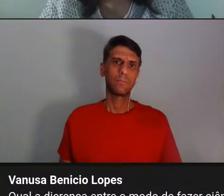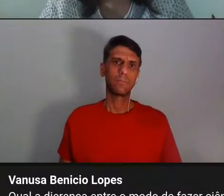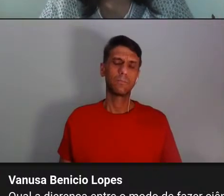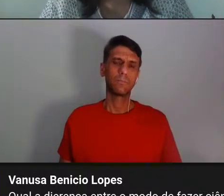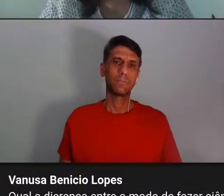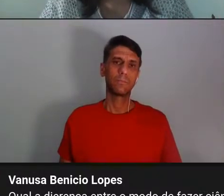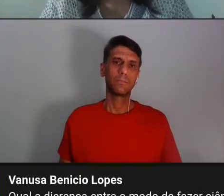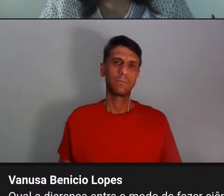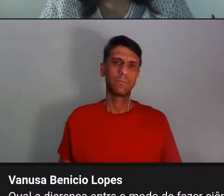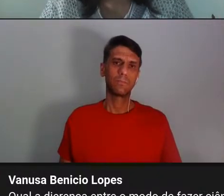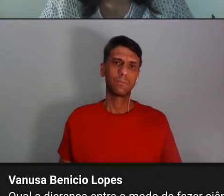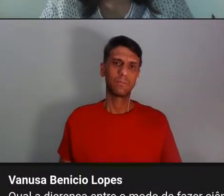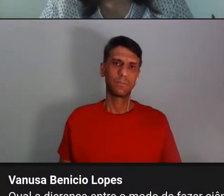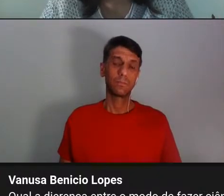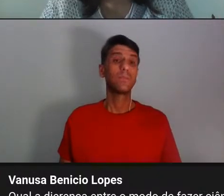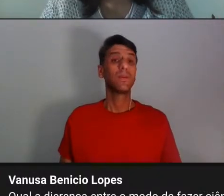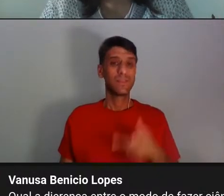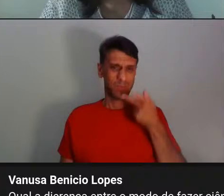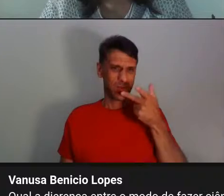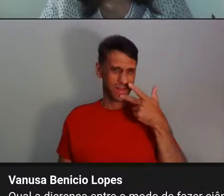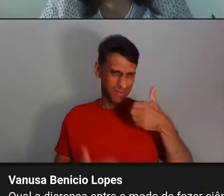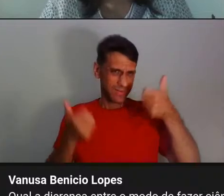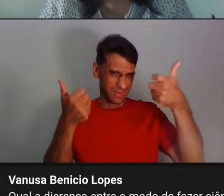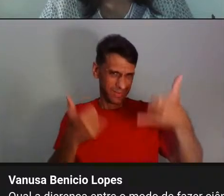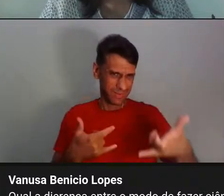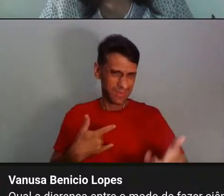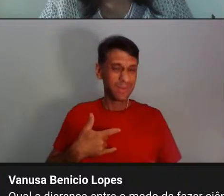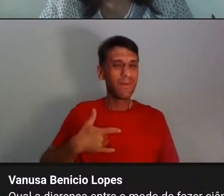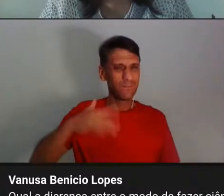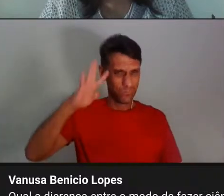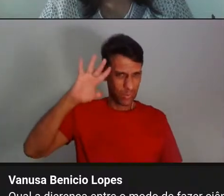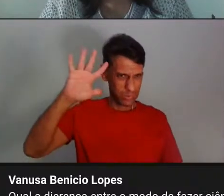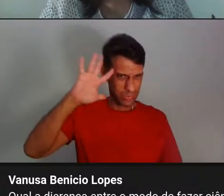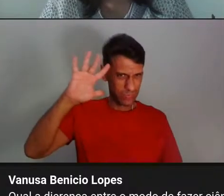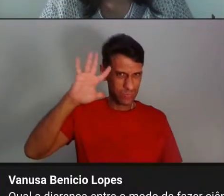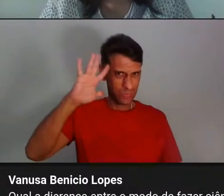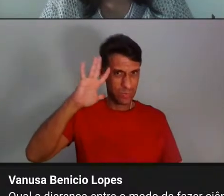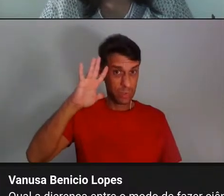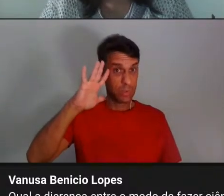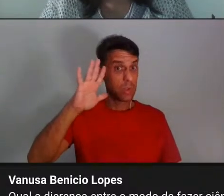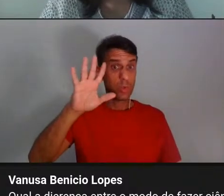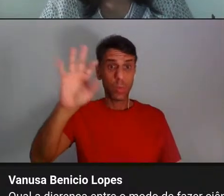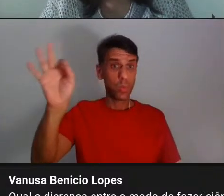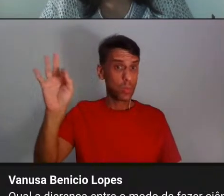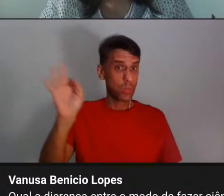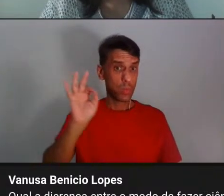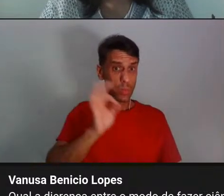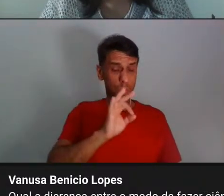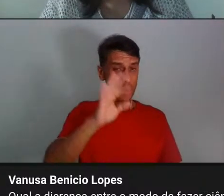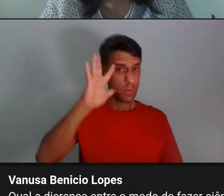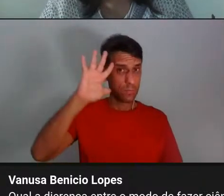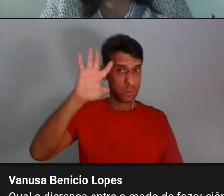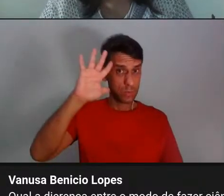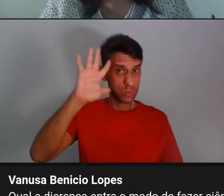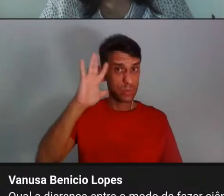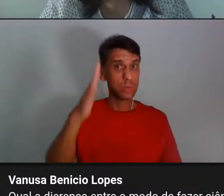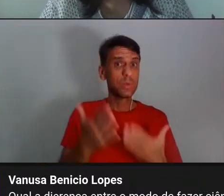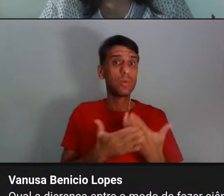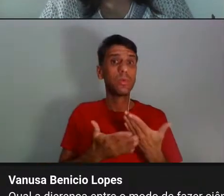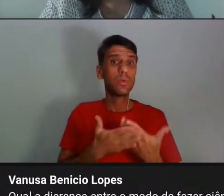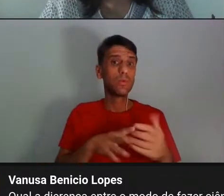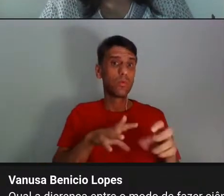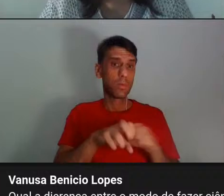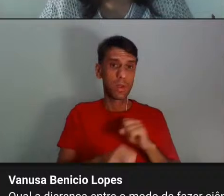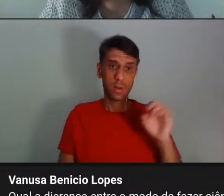eu sempre dizia para o pessoal lá na filosofia que nenhum dos filósofos que eles estudam se formaria lá,